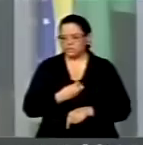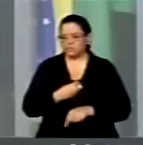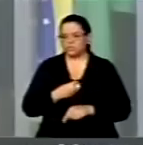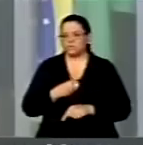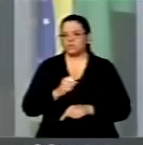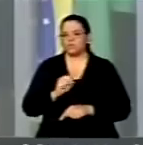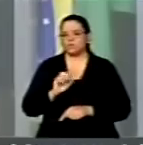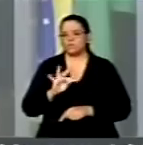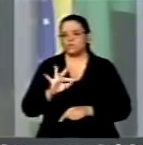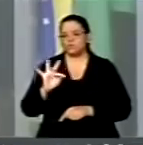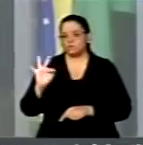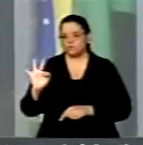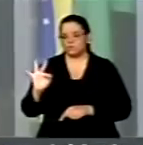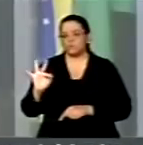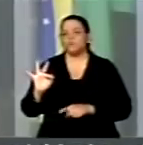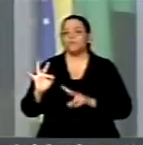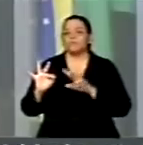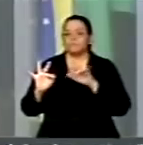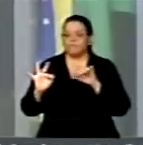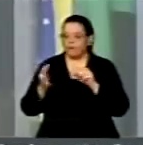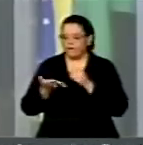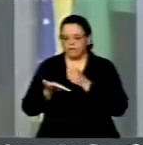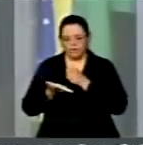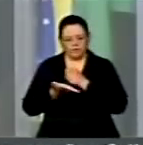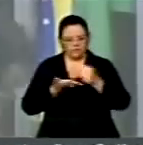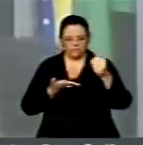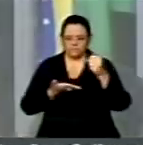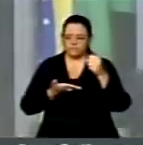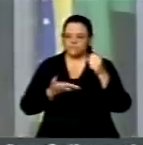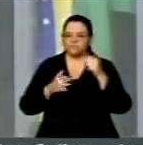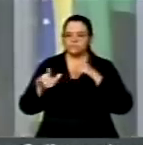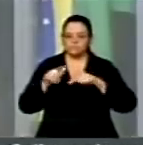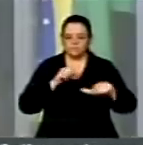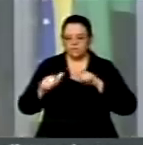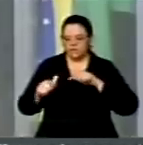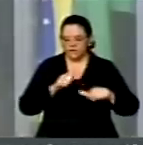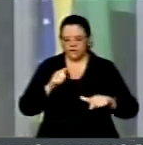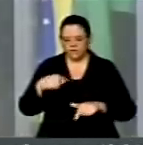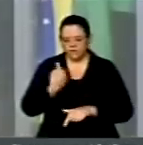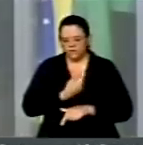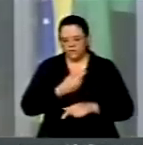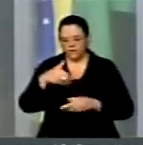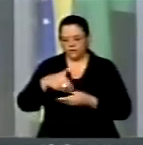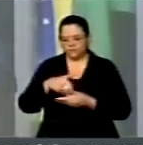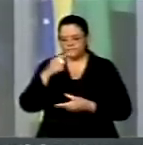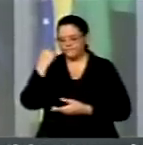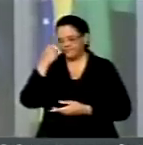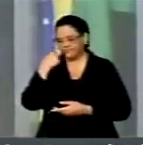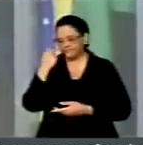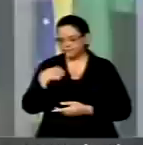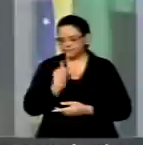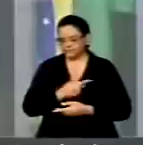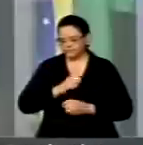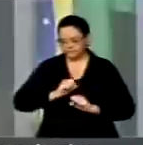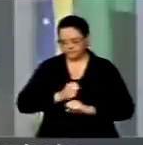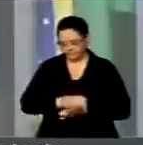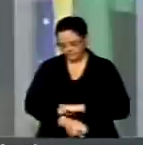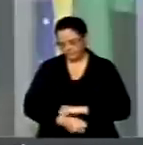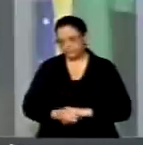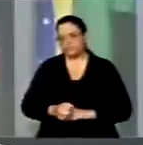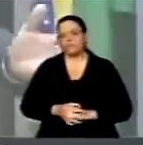vai derrubar todo esse trabalho, vai derrubar todas as horas que nós estamos dedicando a isso.